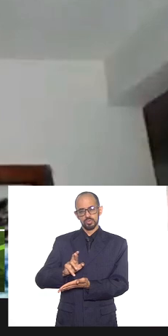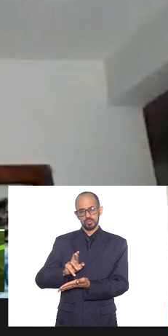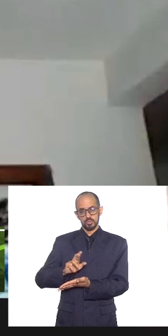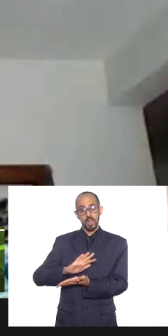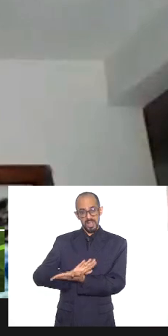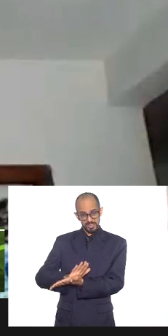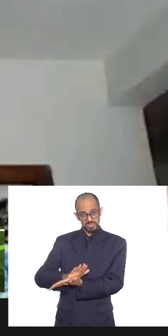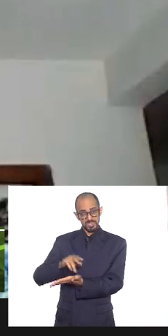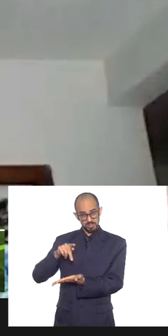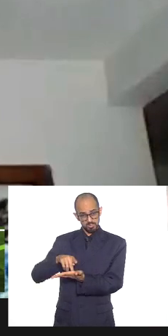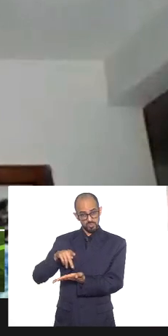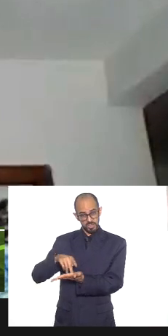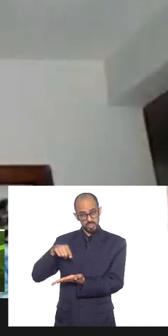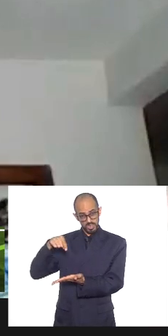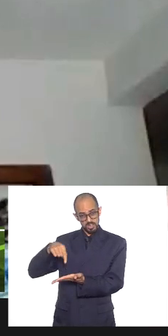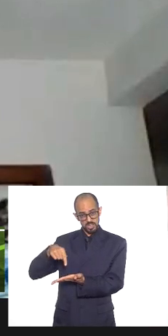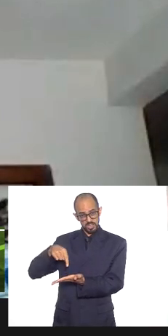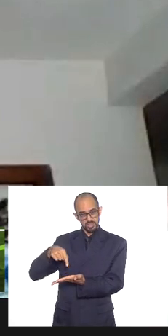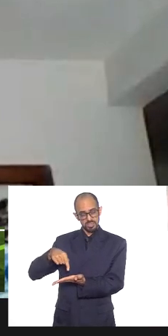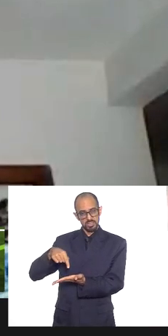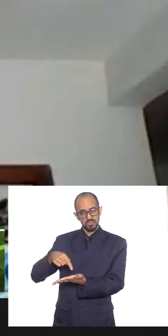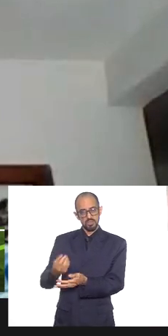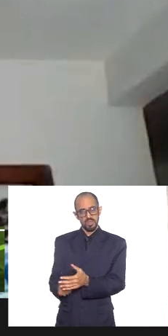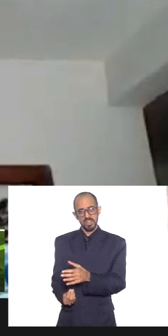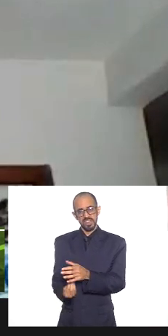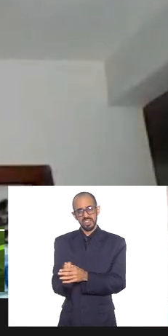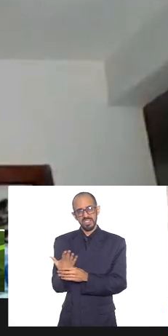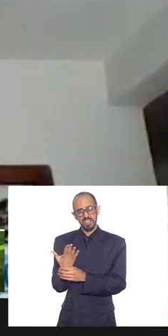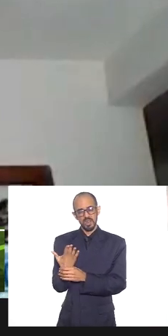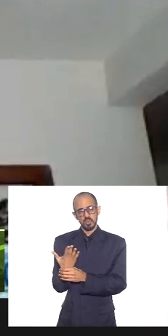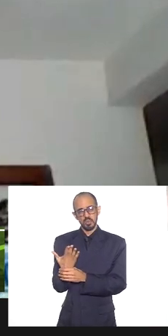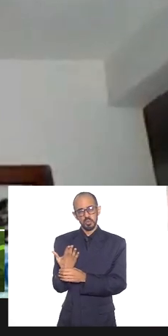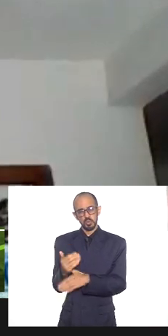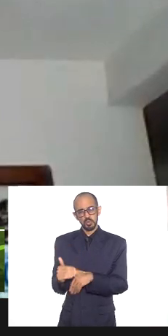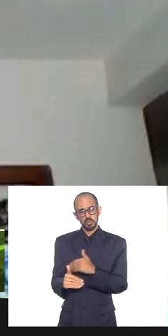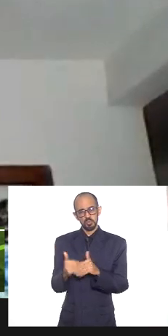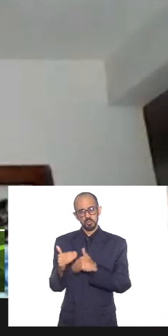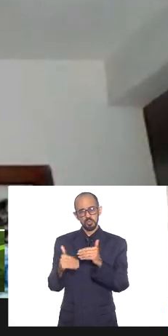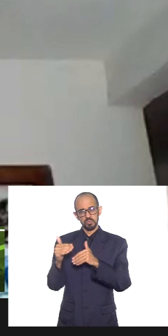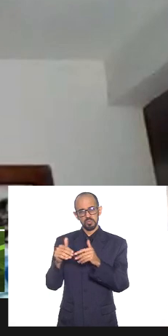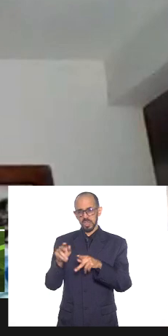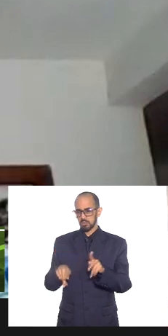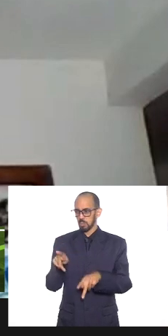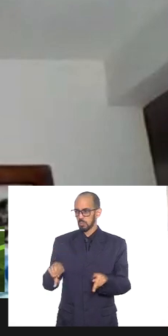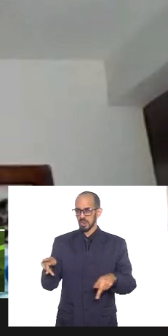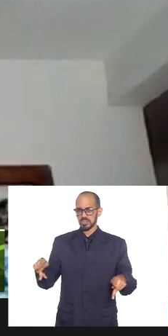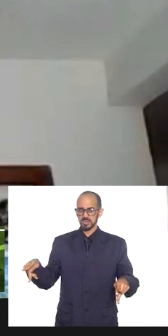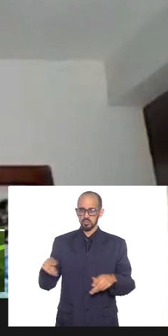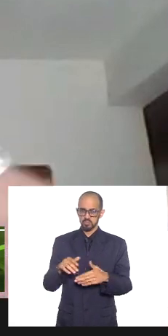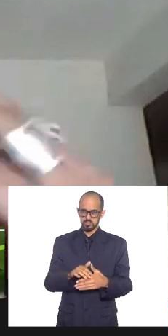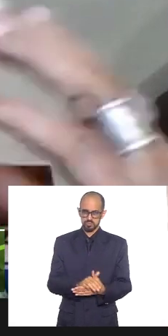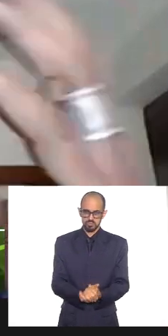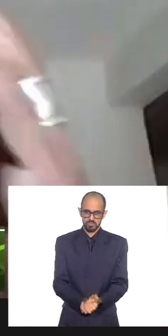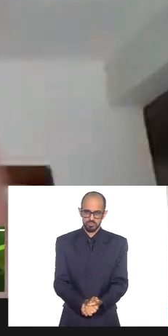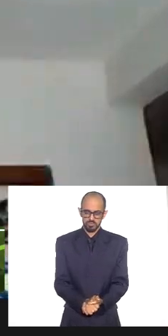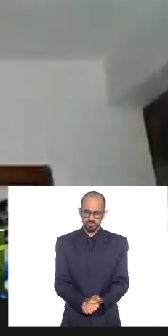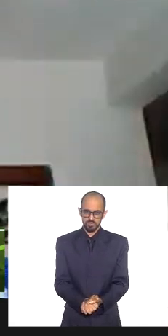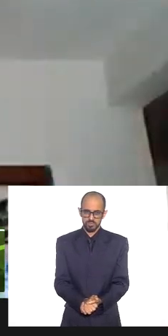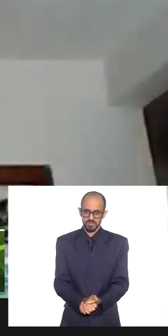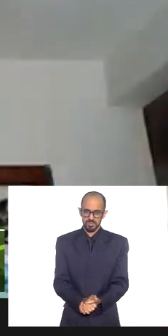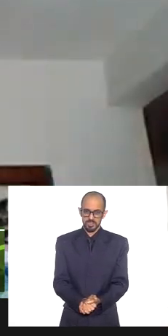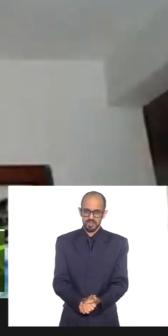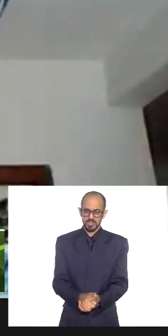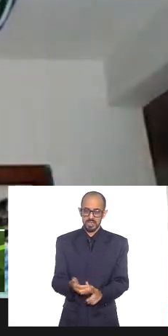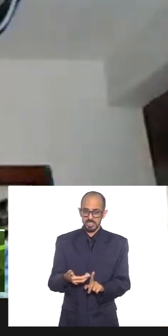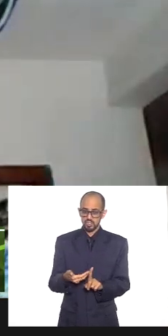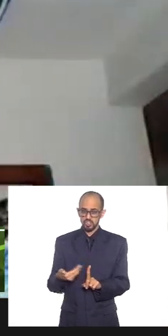foi cunhando foi forjando a nossa população e a descolonização